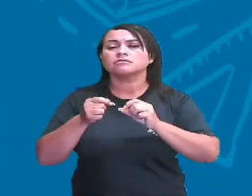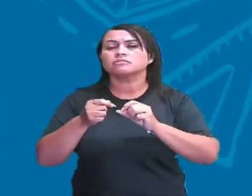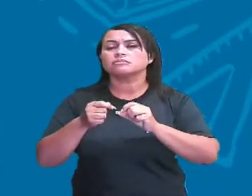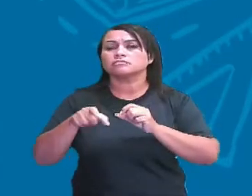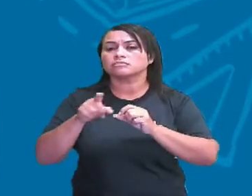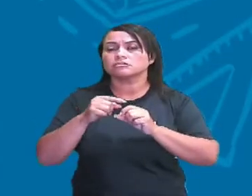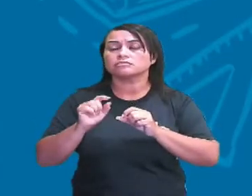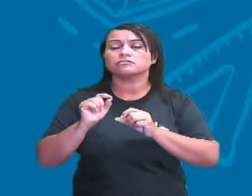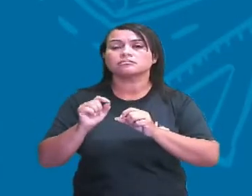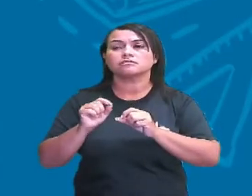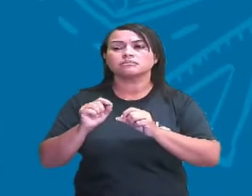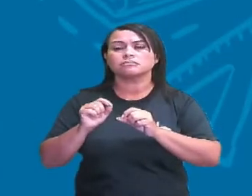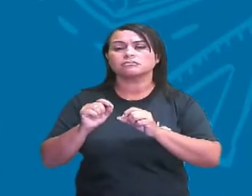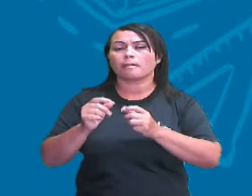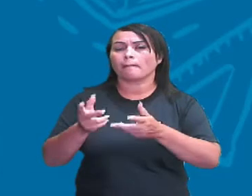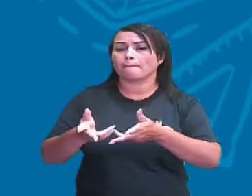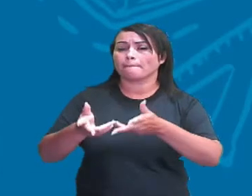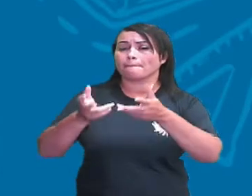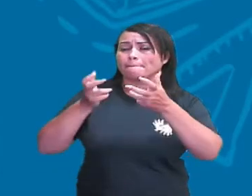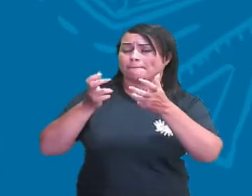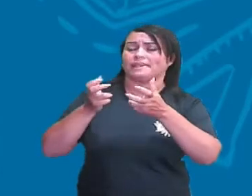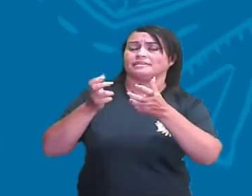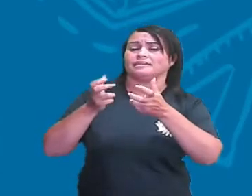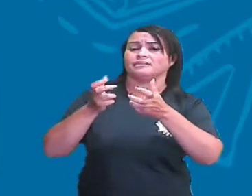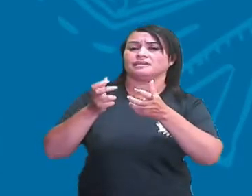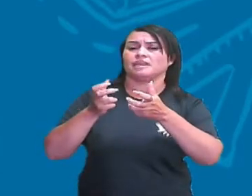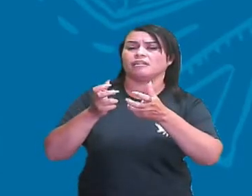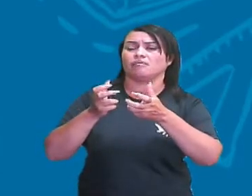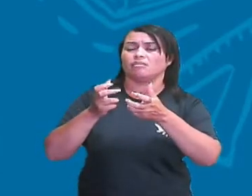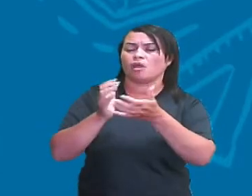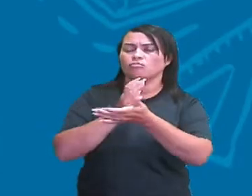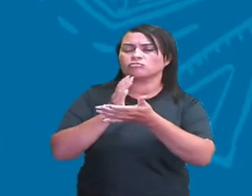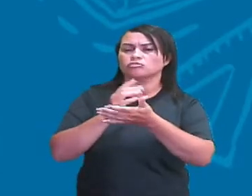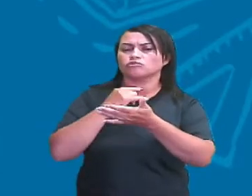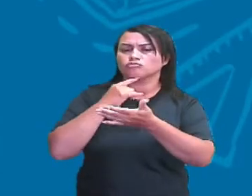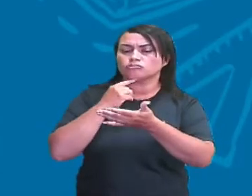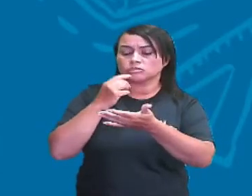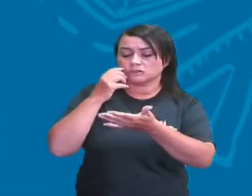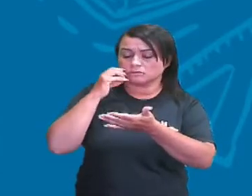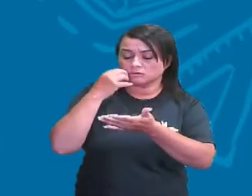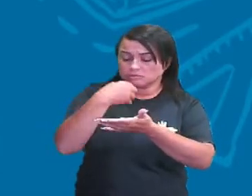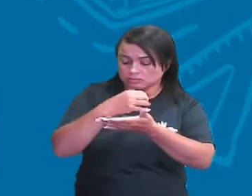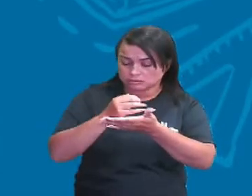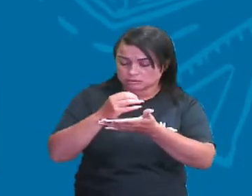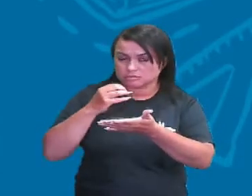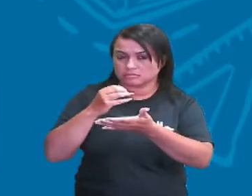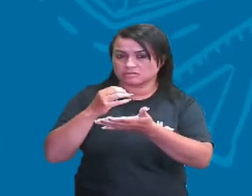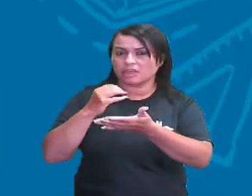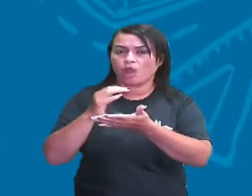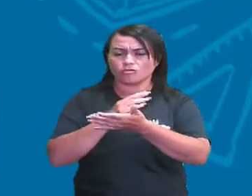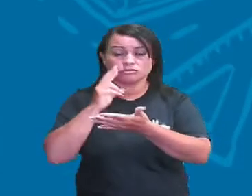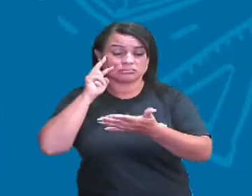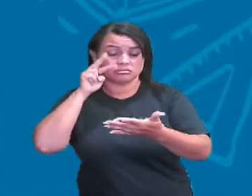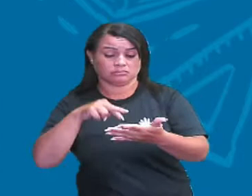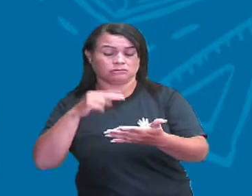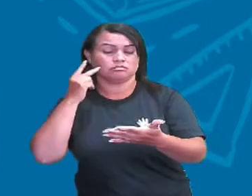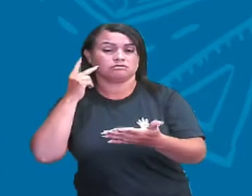necessariamente ser um aspecto macroscópico, visto a olho nu. Quando,